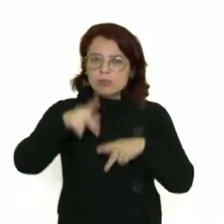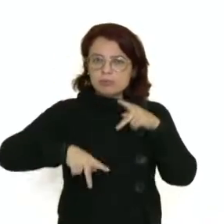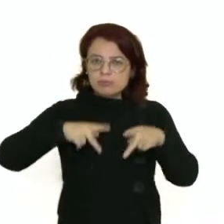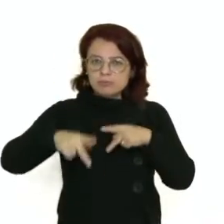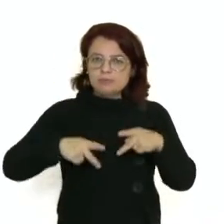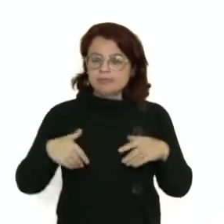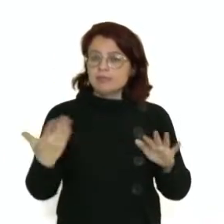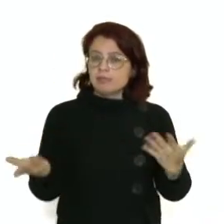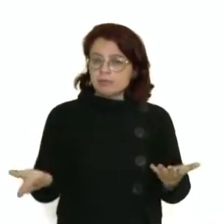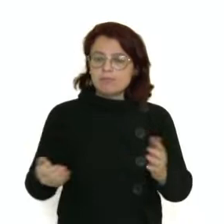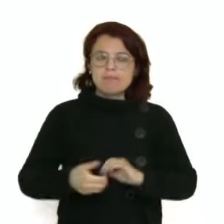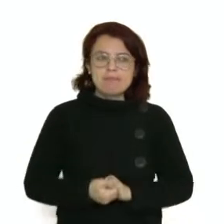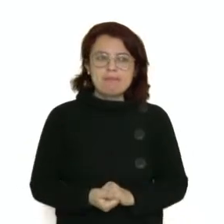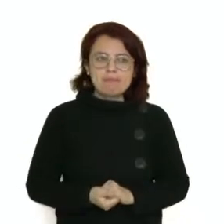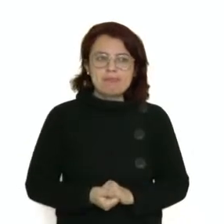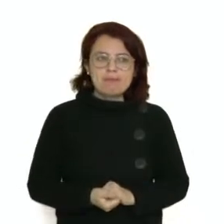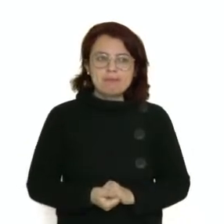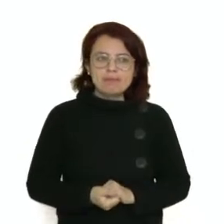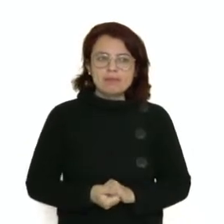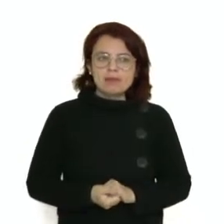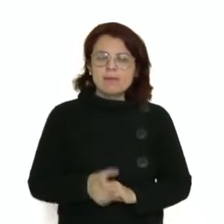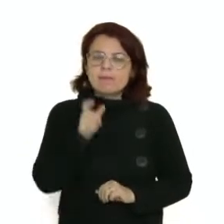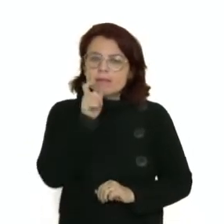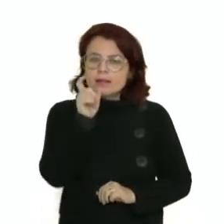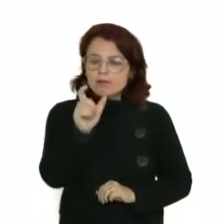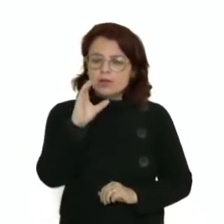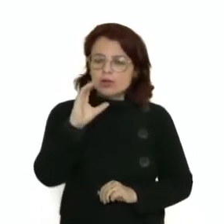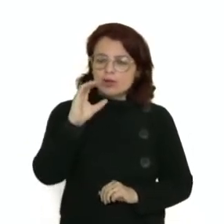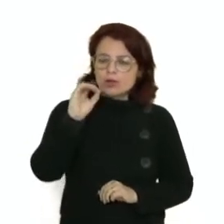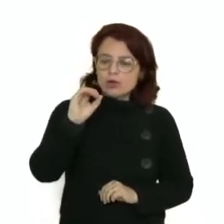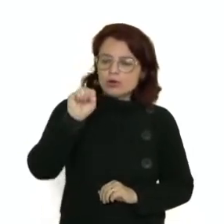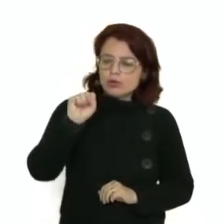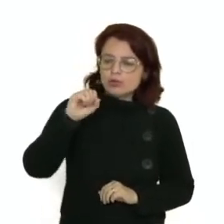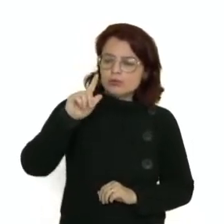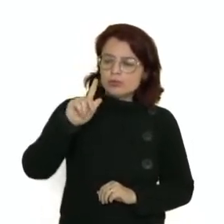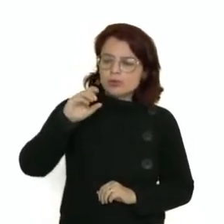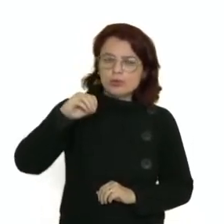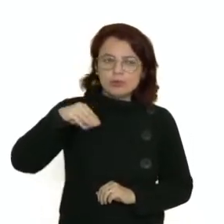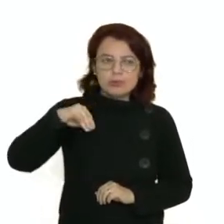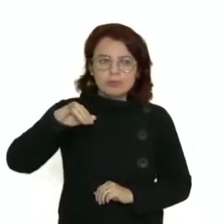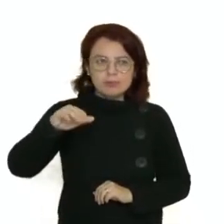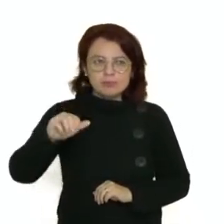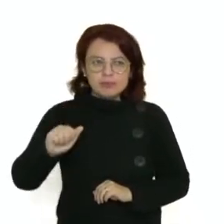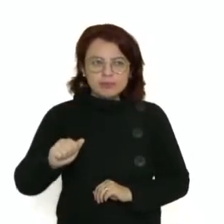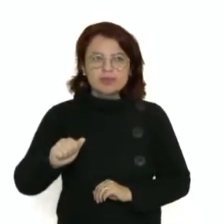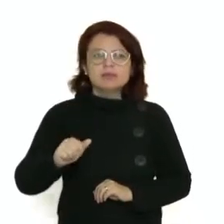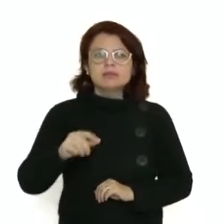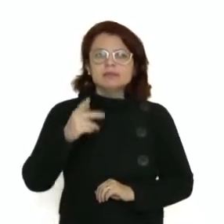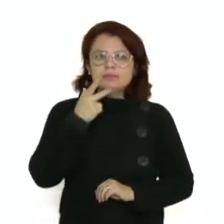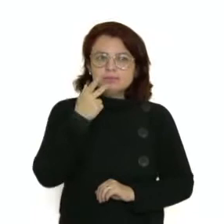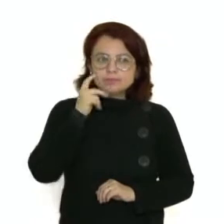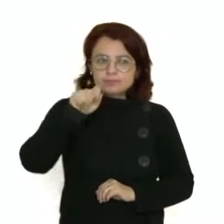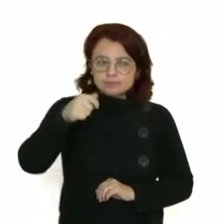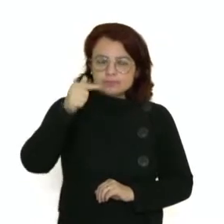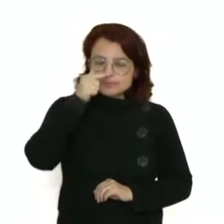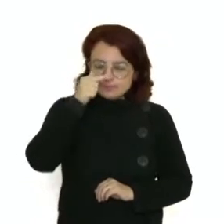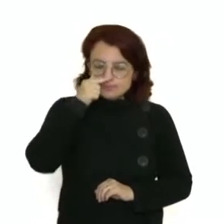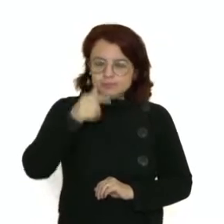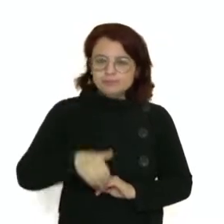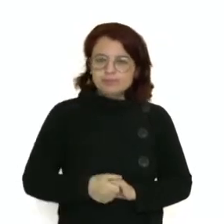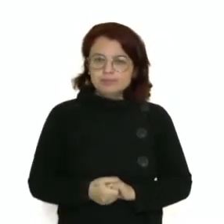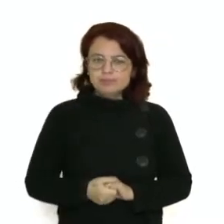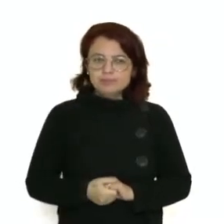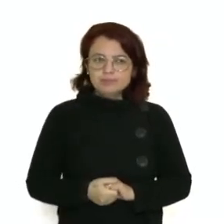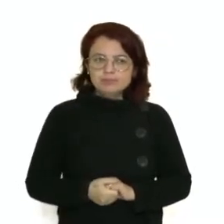Bem, a palavra cosmogonia vem do grego, que significa cosmo, universo e